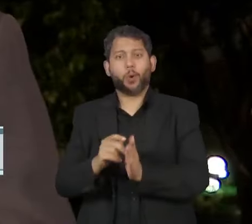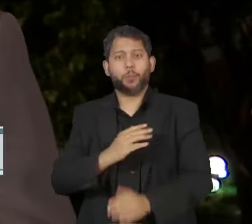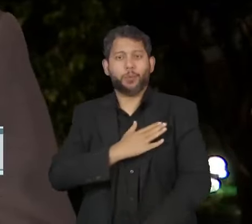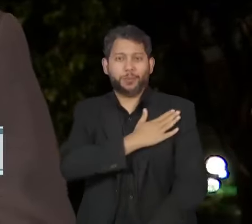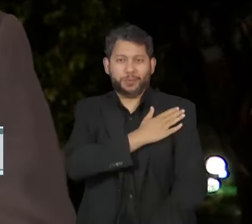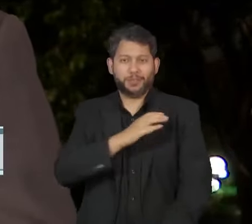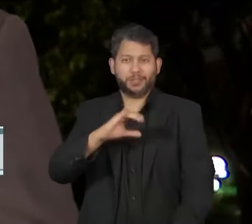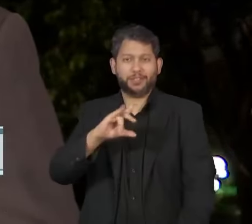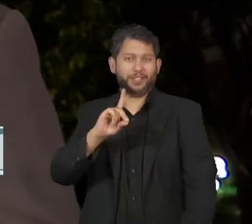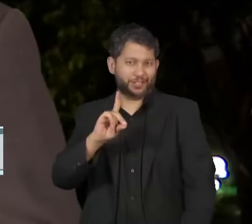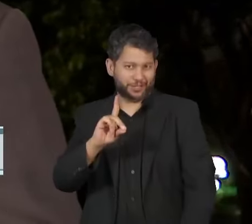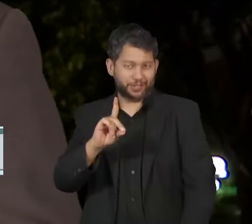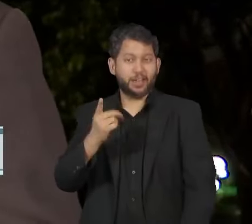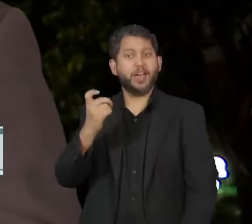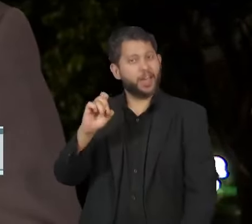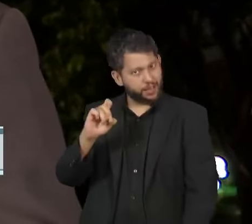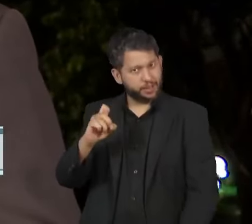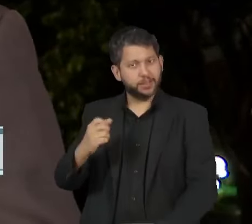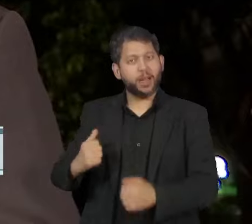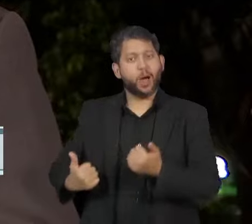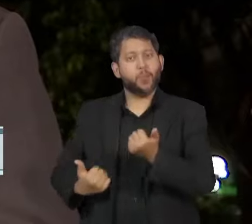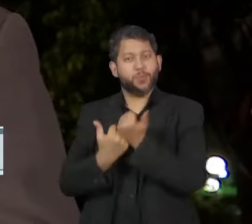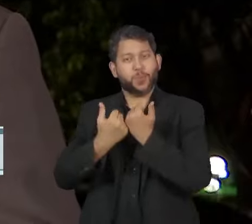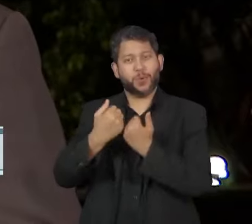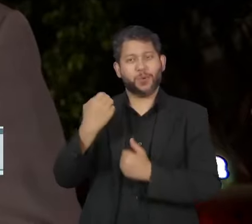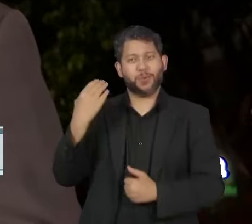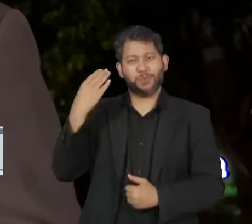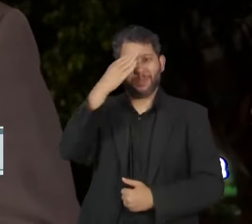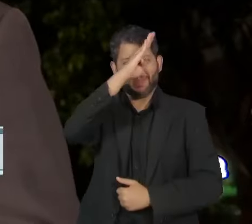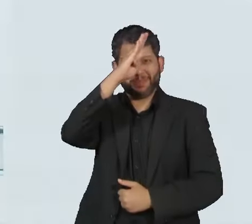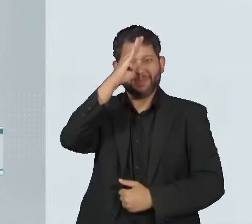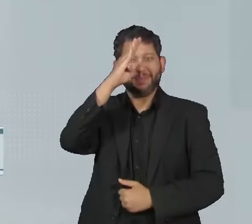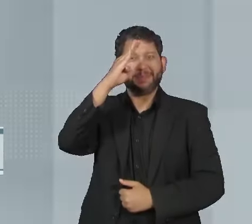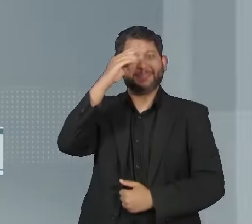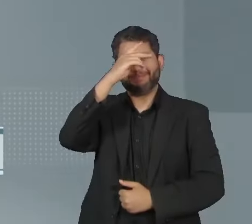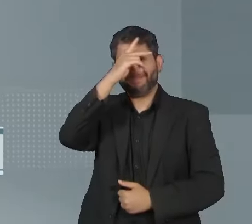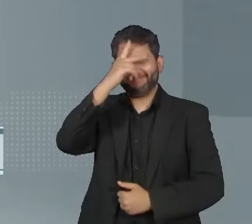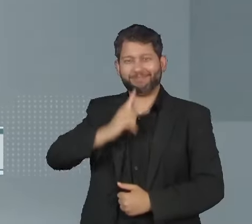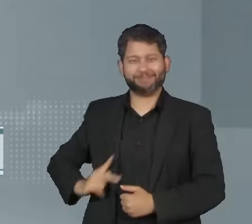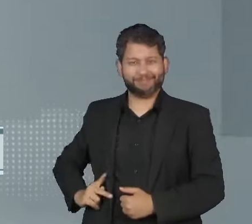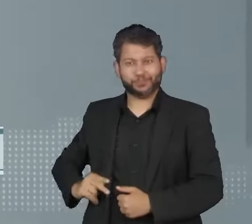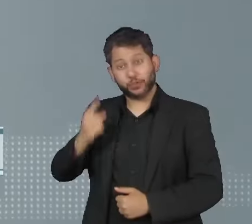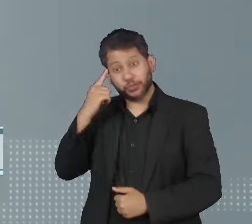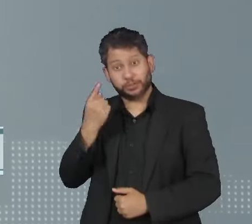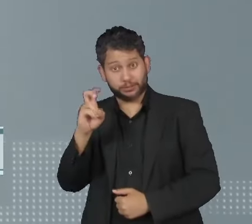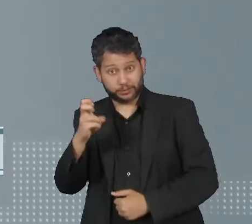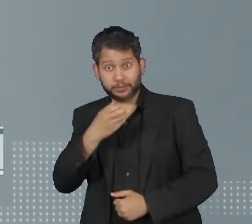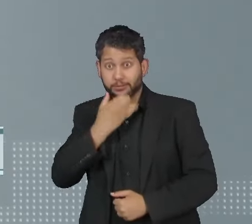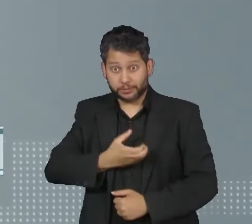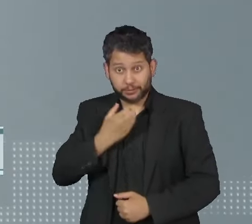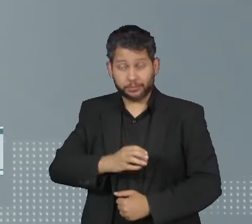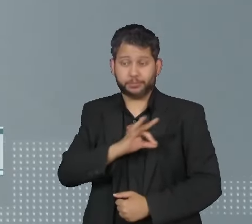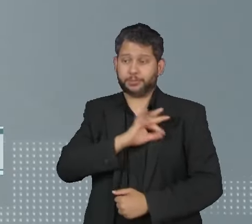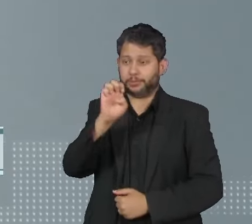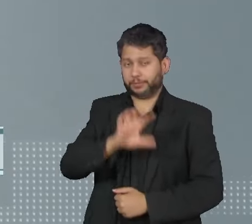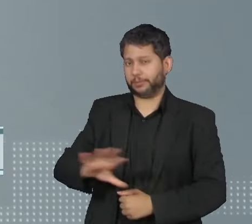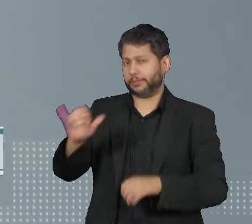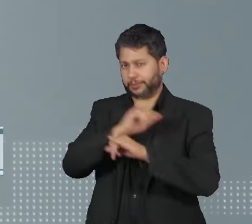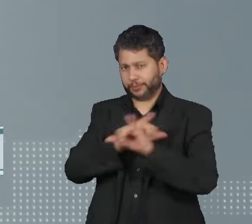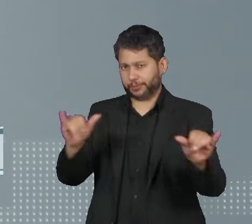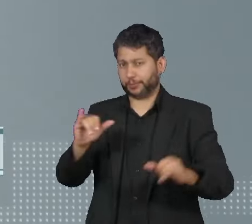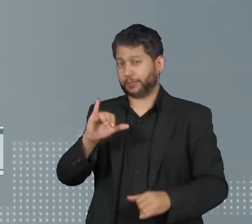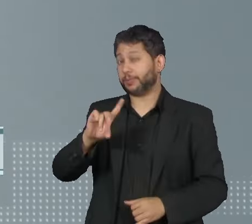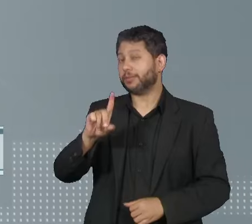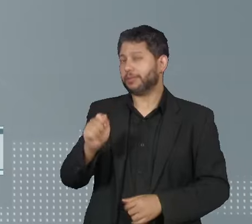Cid, ex-ajudante de ordens do então presidente Jair Bolsonaro. No dia 15 de dezembro, a PF afirma que Mauro Cid